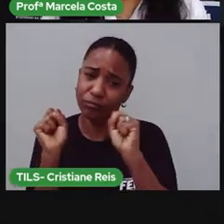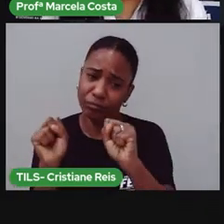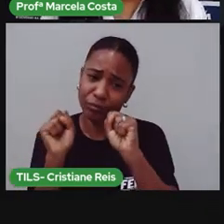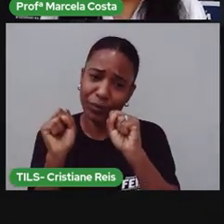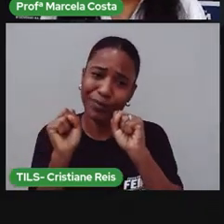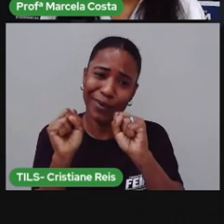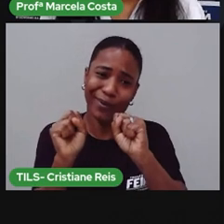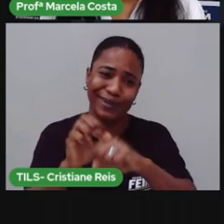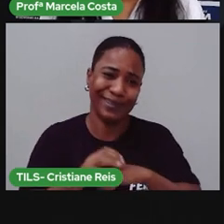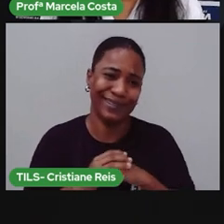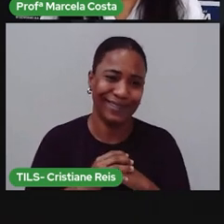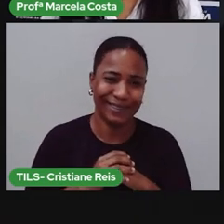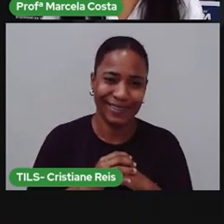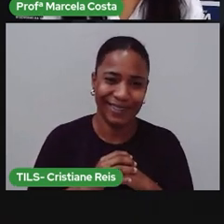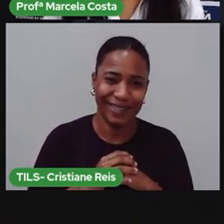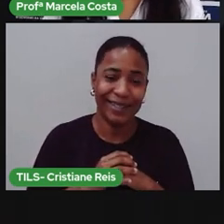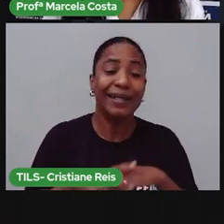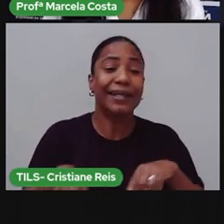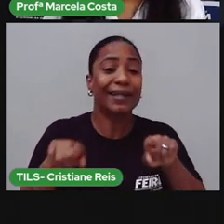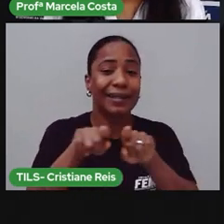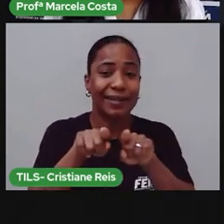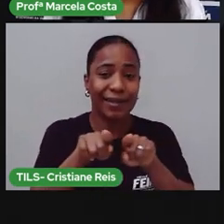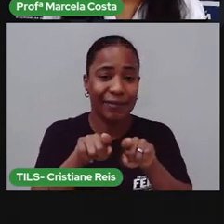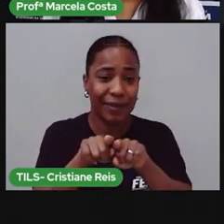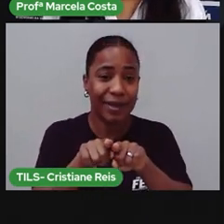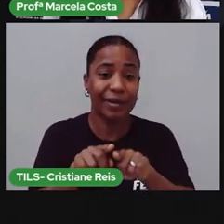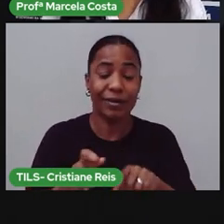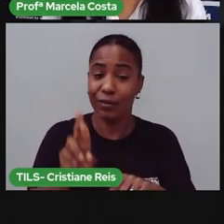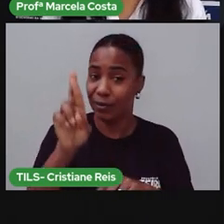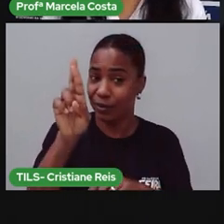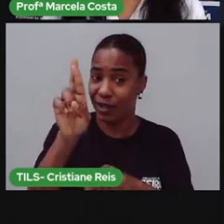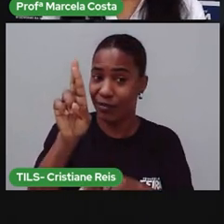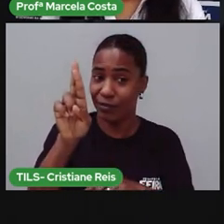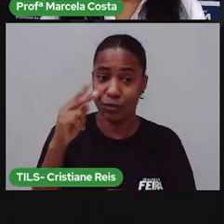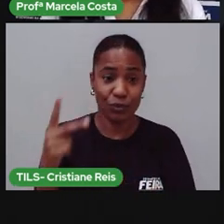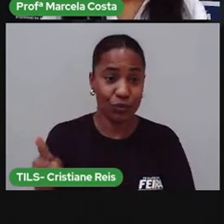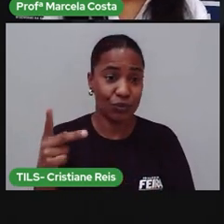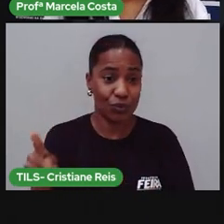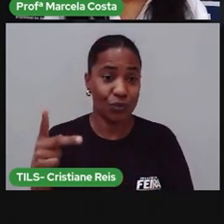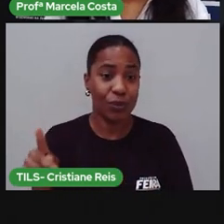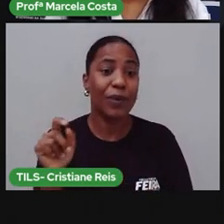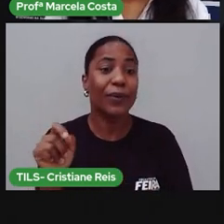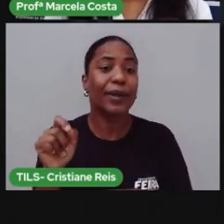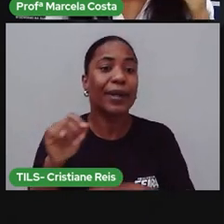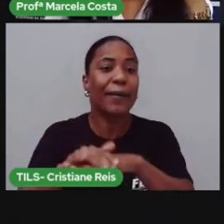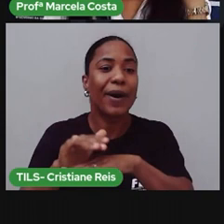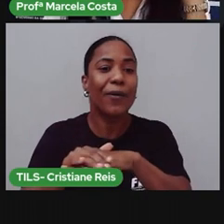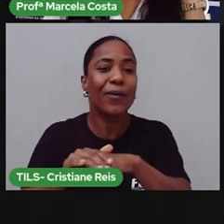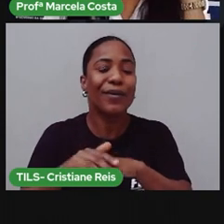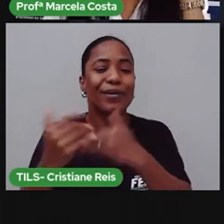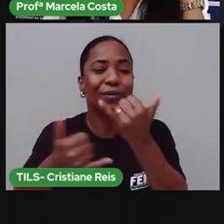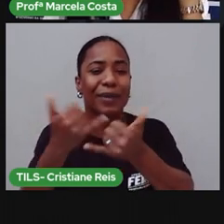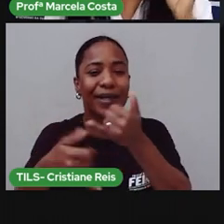É sua responsabilidade também guardar os brinquedos, organizar o seu espaço.